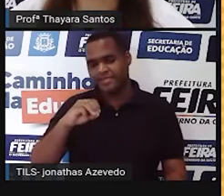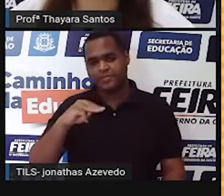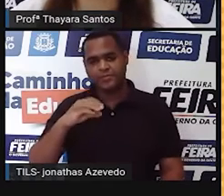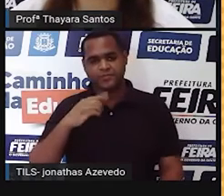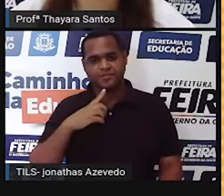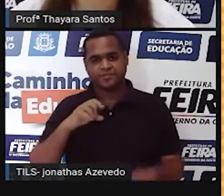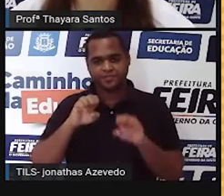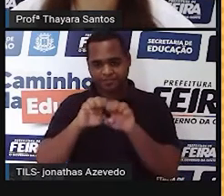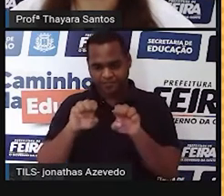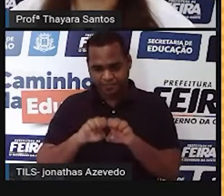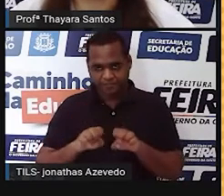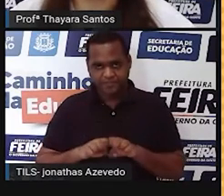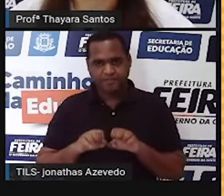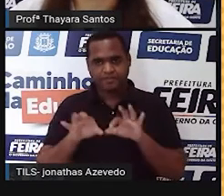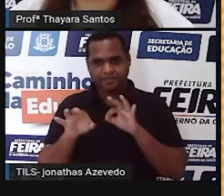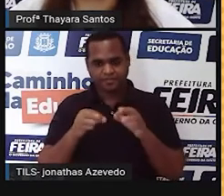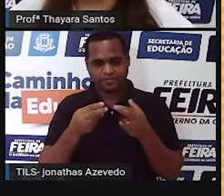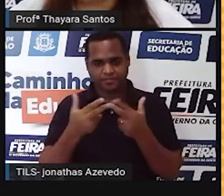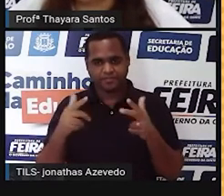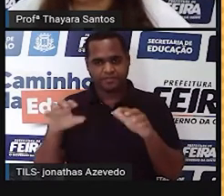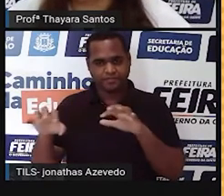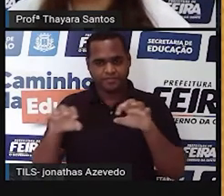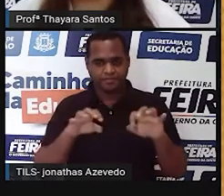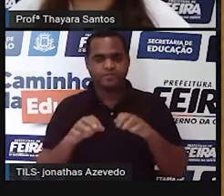aqui. Também uma de cada lado.